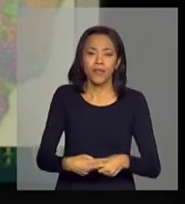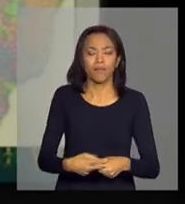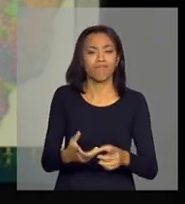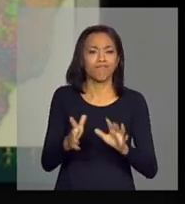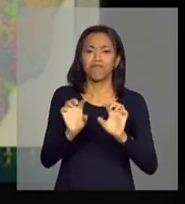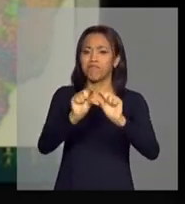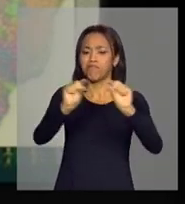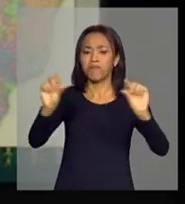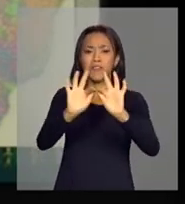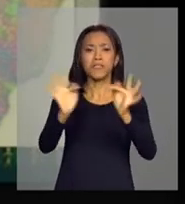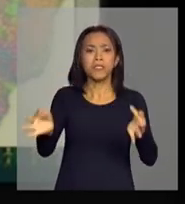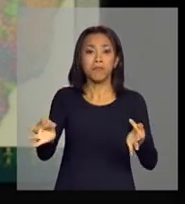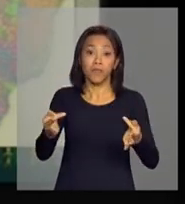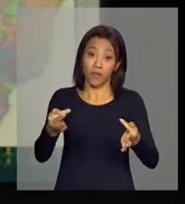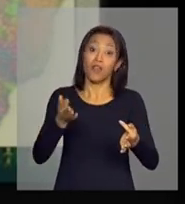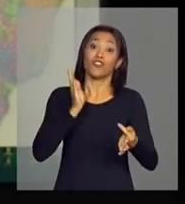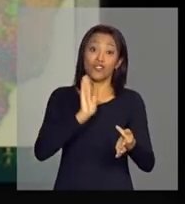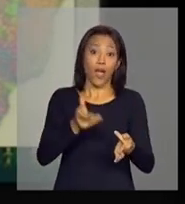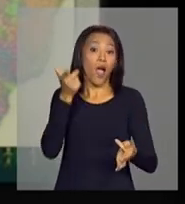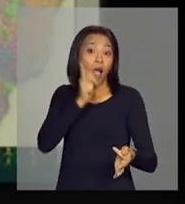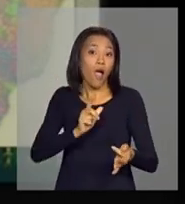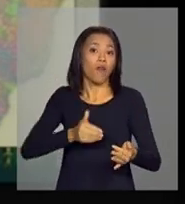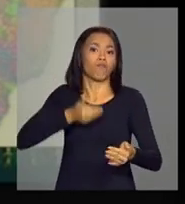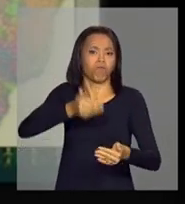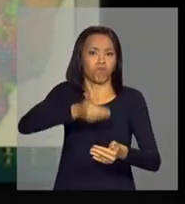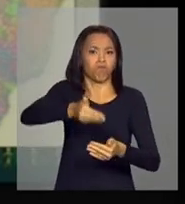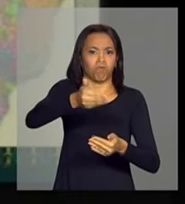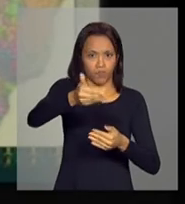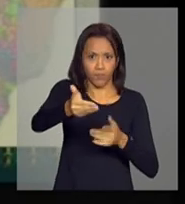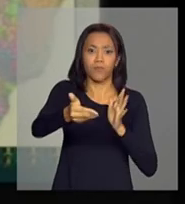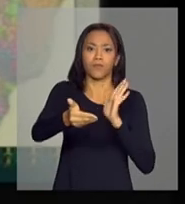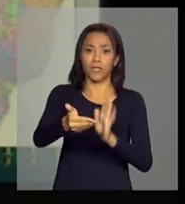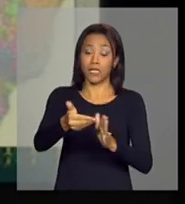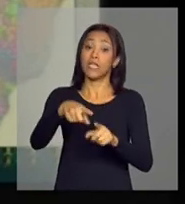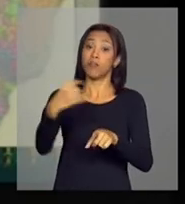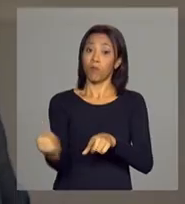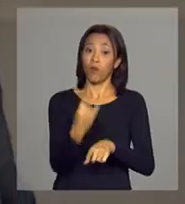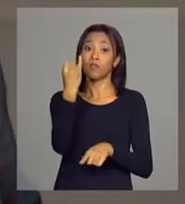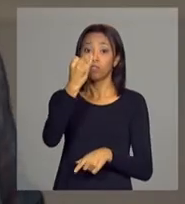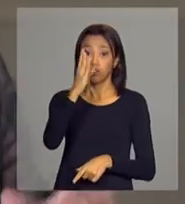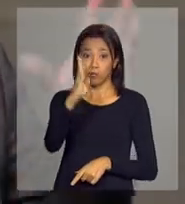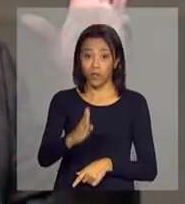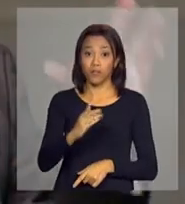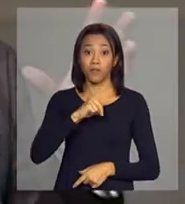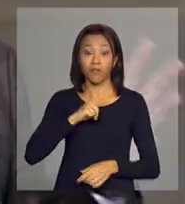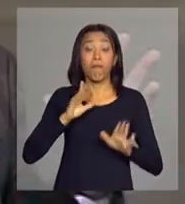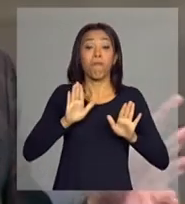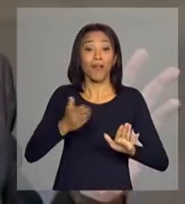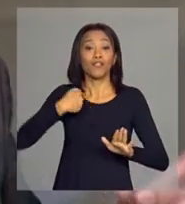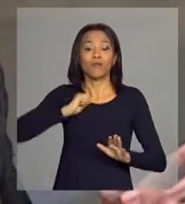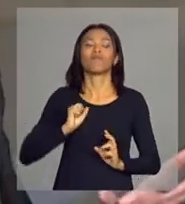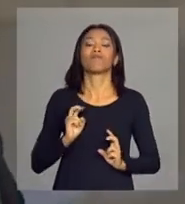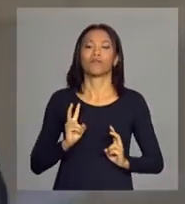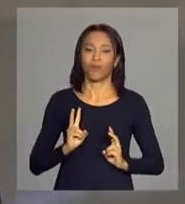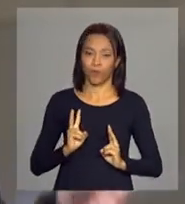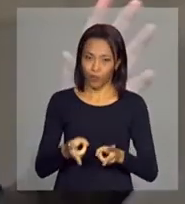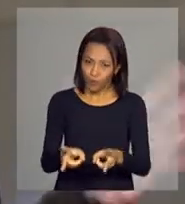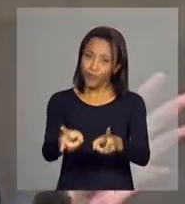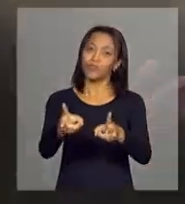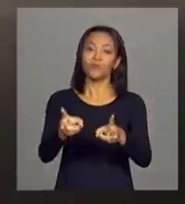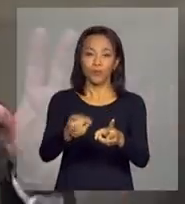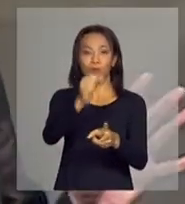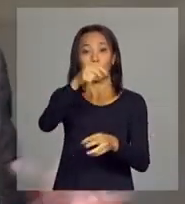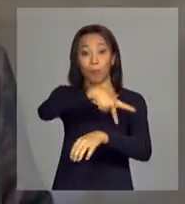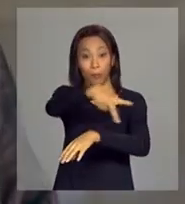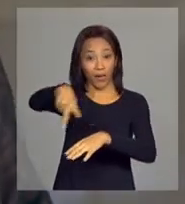nós podemos dizer que, apesar dos avanços recentes, muito importantes que o Brasil teve, nós ainda continuamos sendo um dos